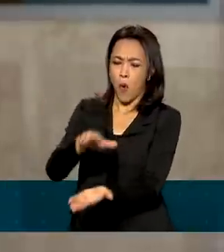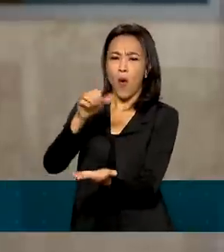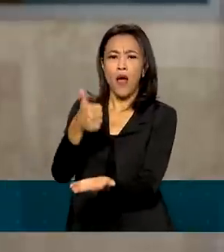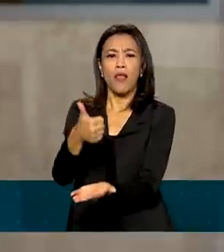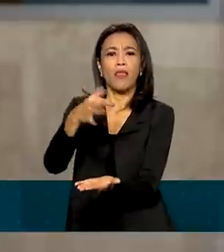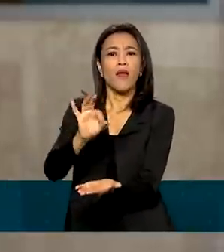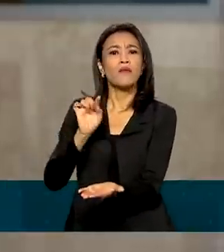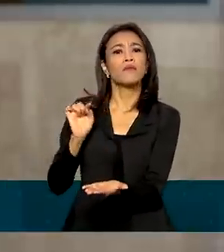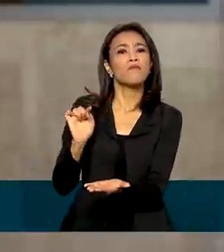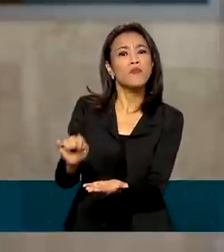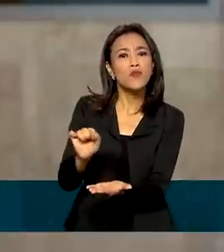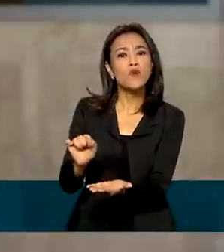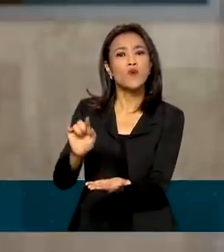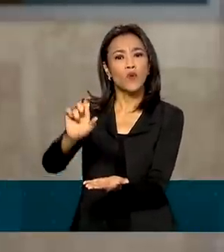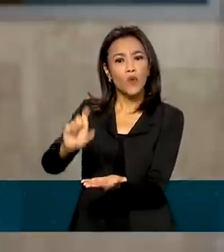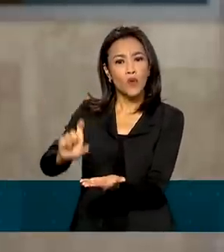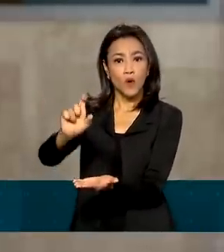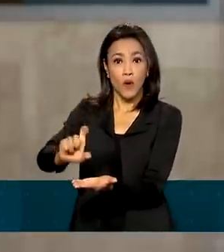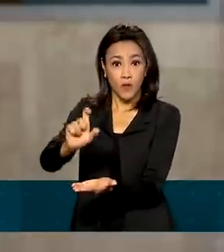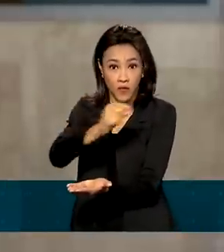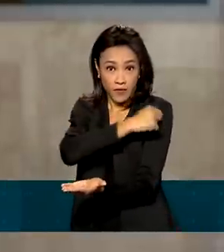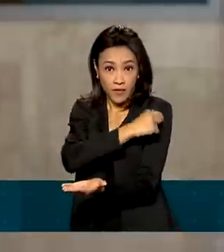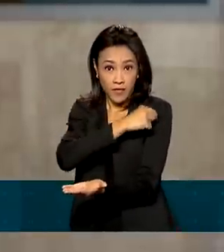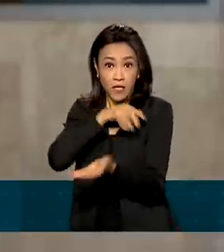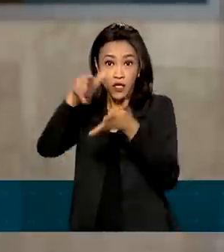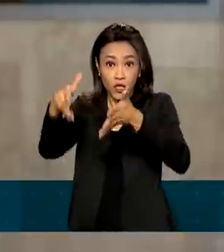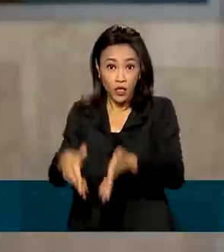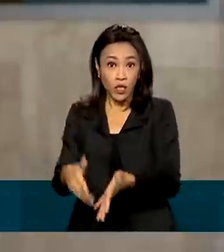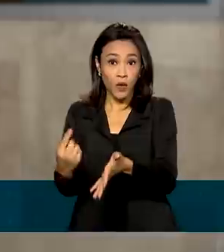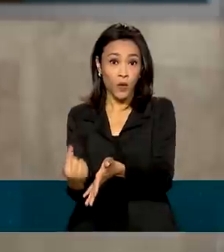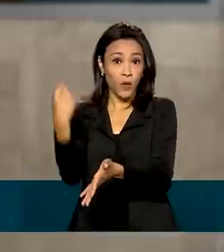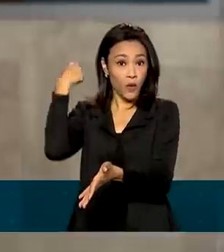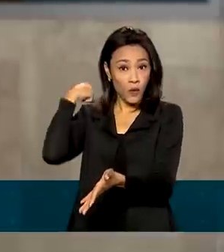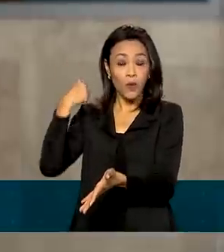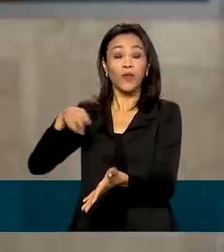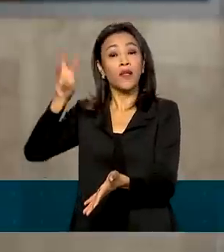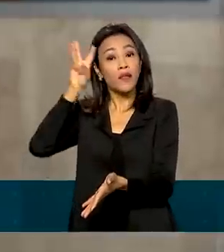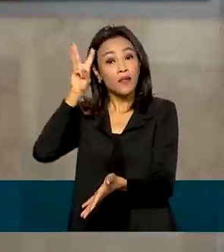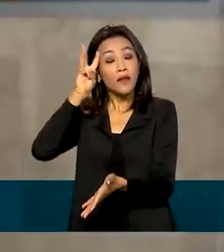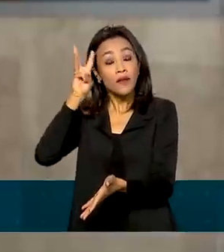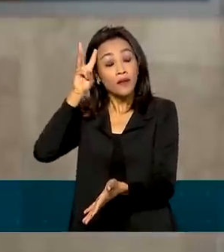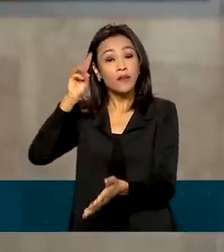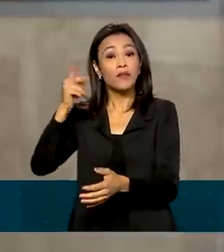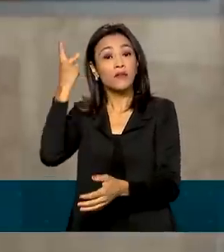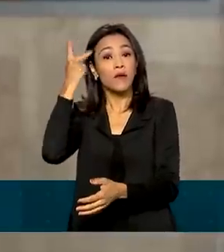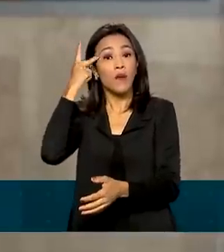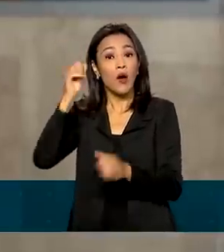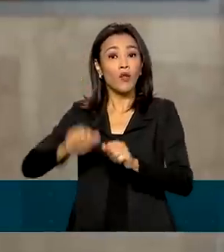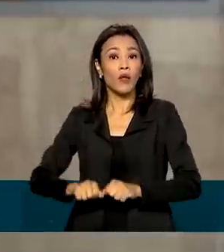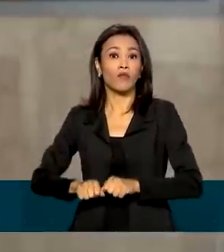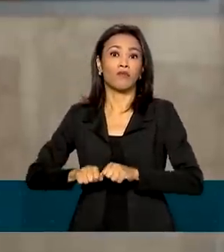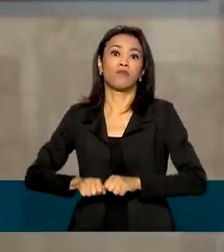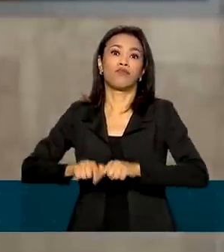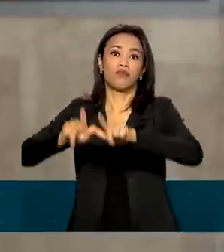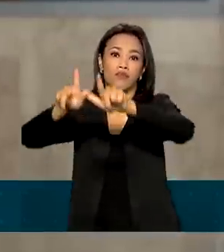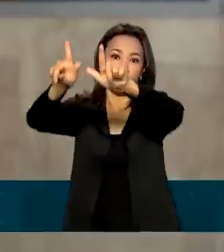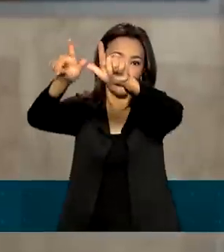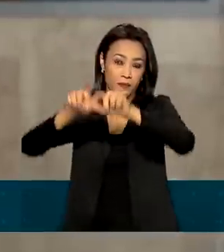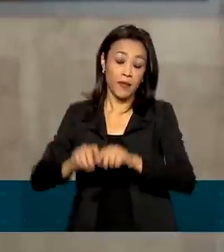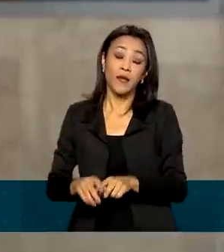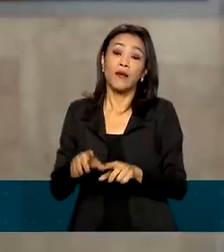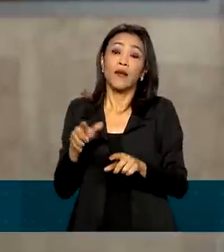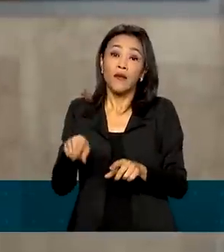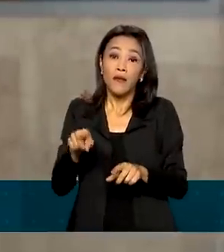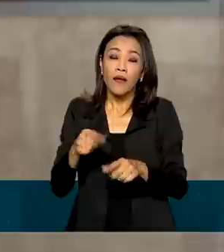da vacina desembarcou no aeroporto de Guarulhos na última terça-feira. E essa é uma parte da cerca de 50 mil